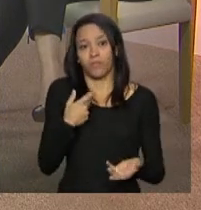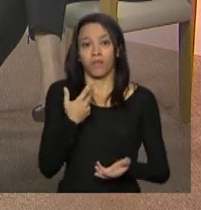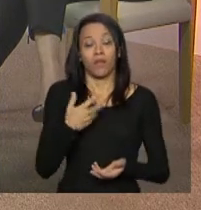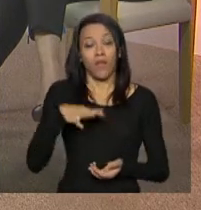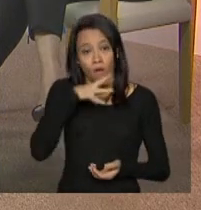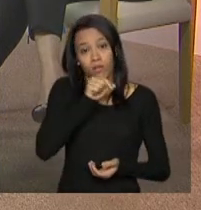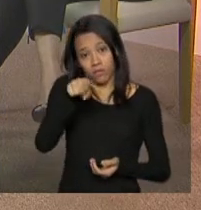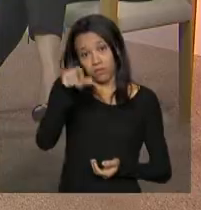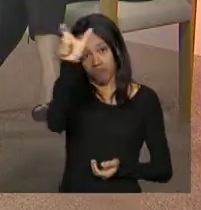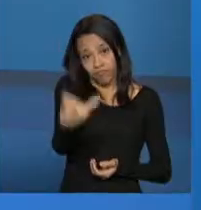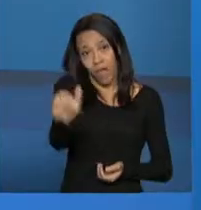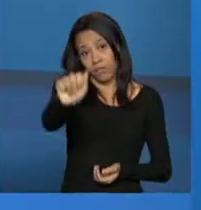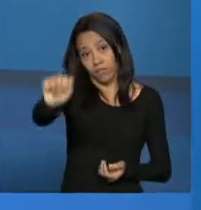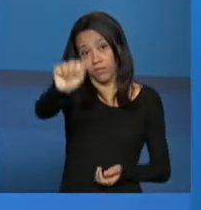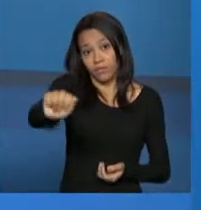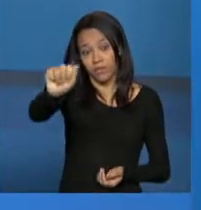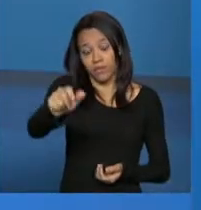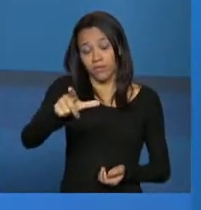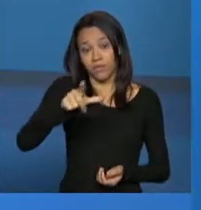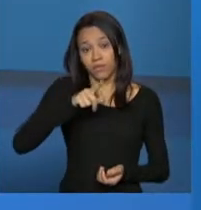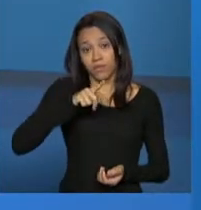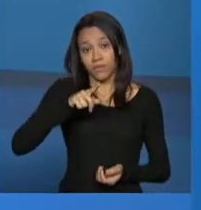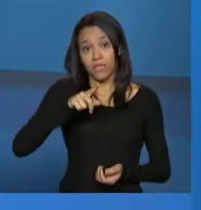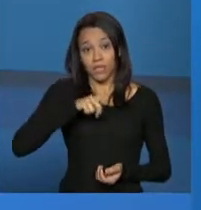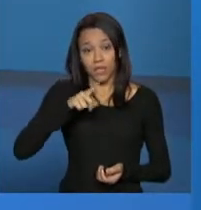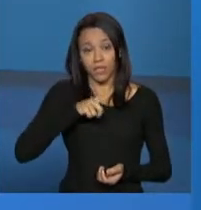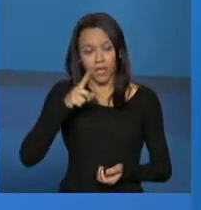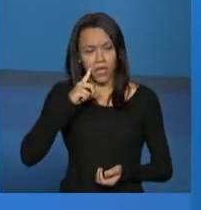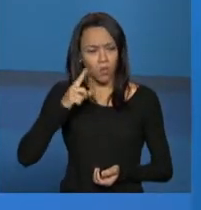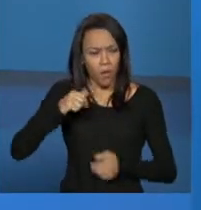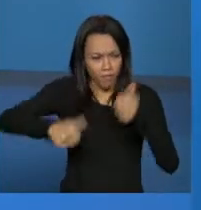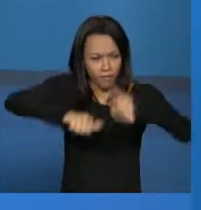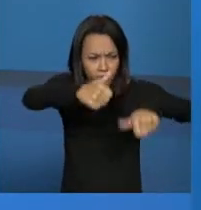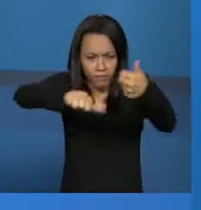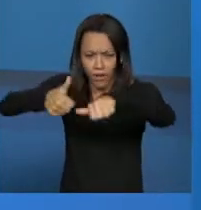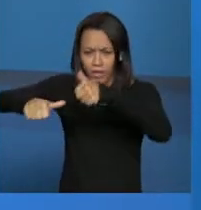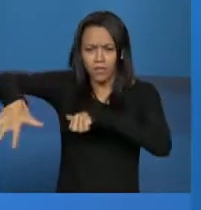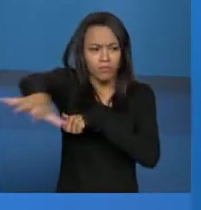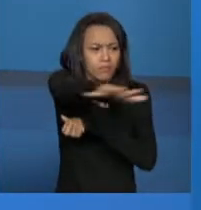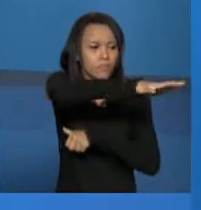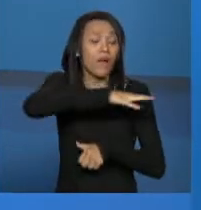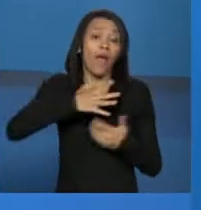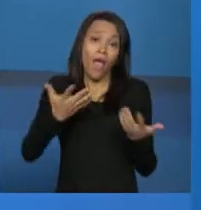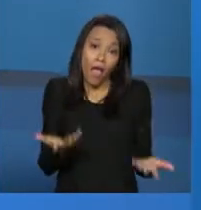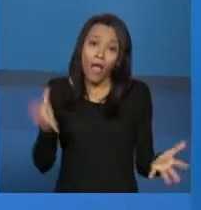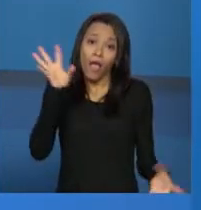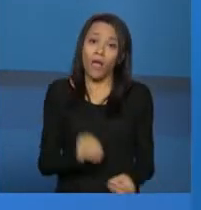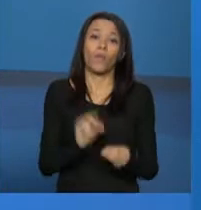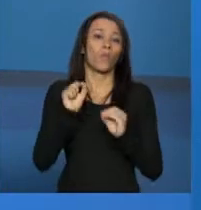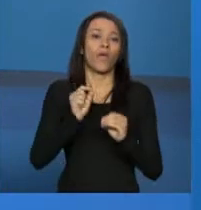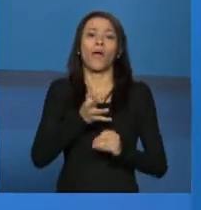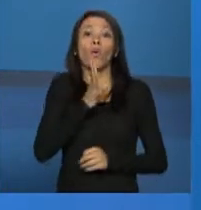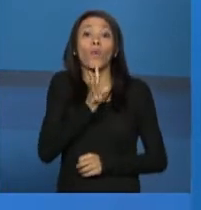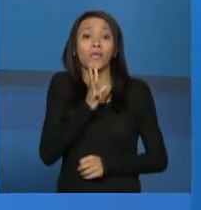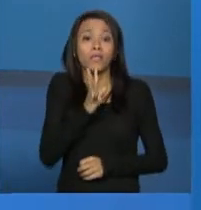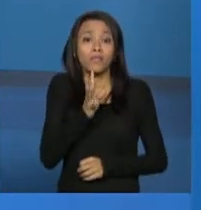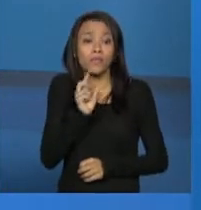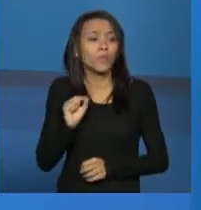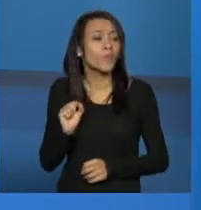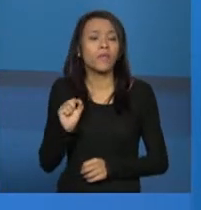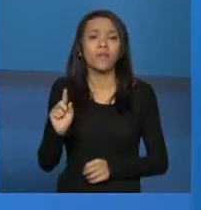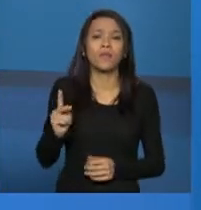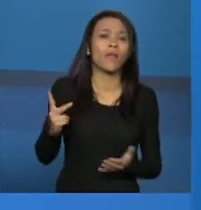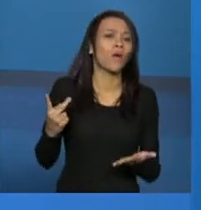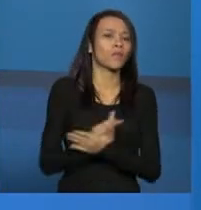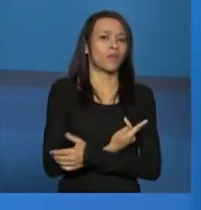entidade possui se a gestão possui um diagnóstico do território é realmente o reconhecimento de como se dá esse território e quais as